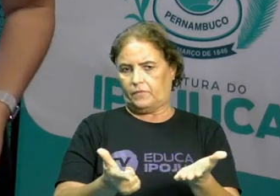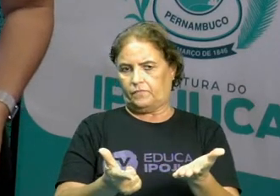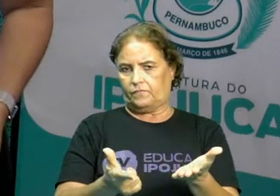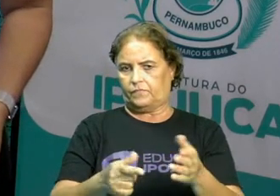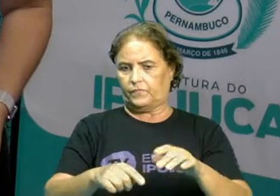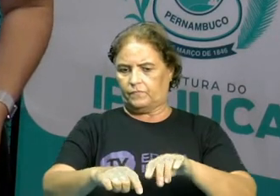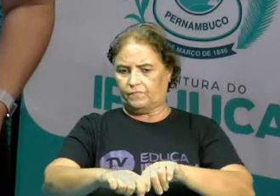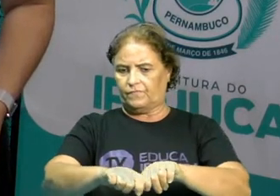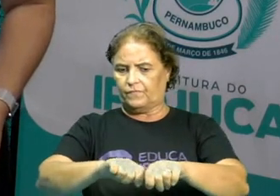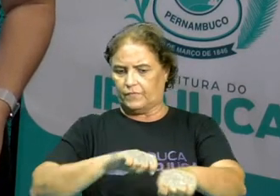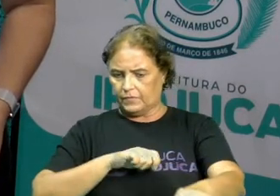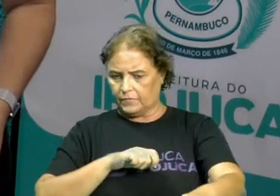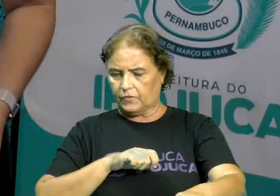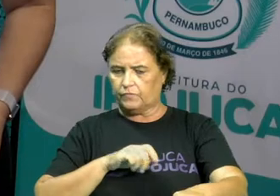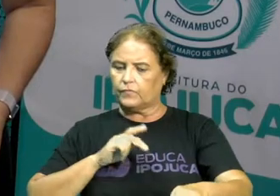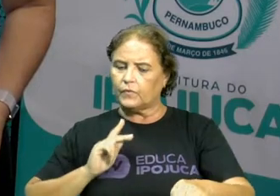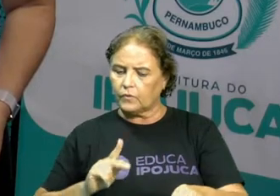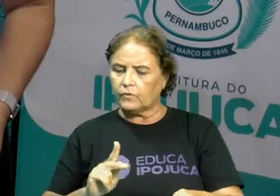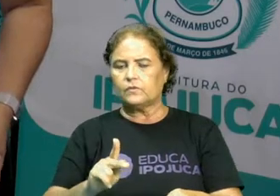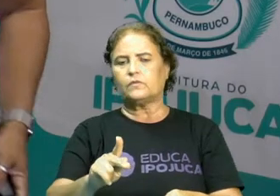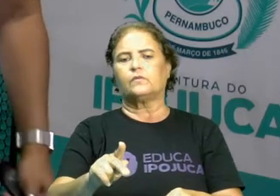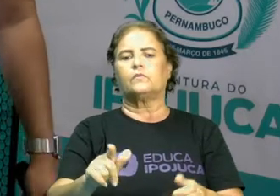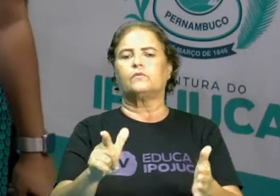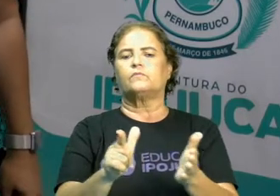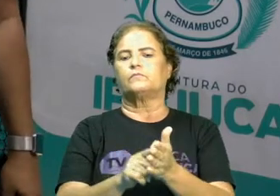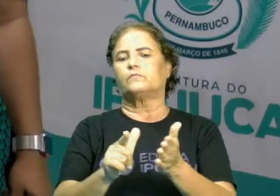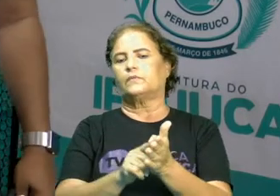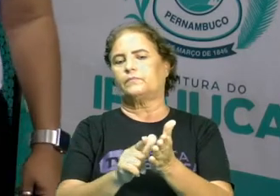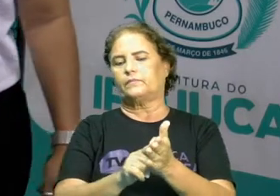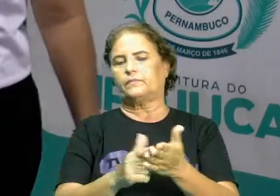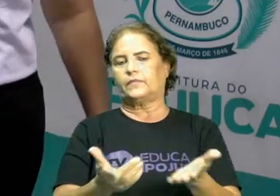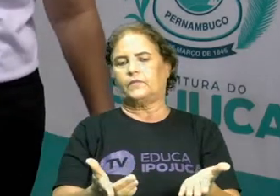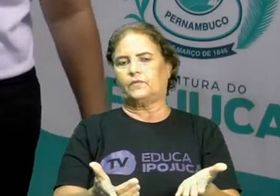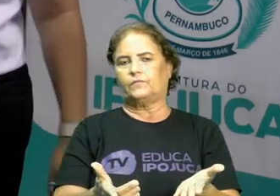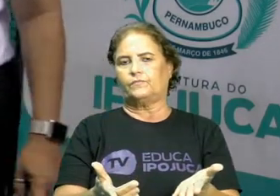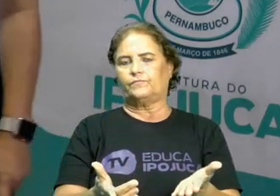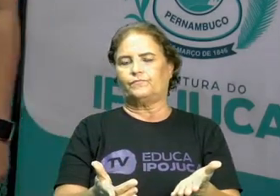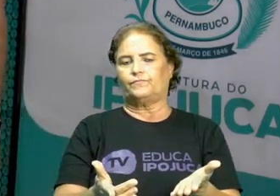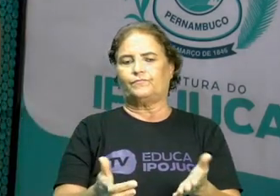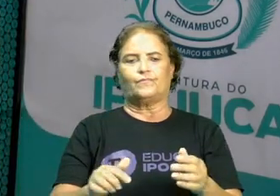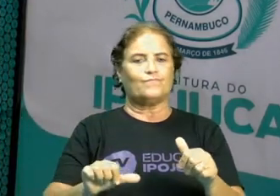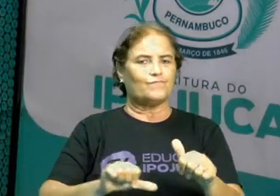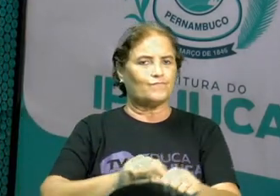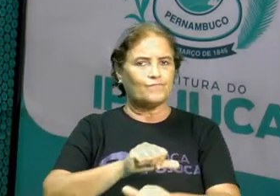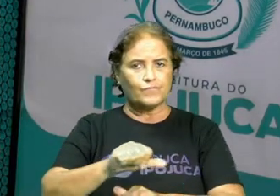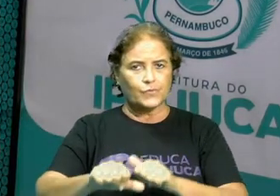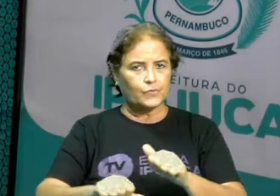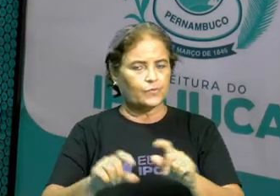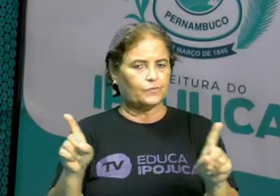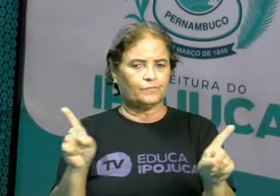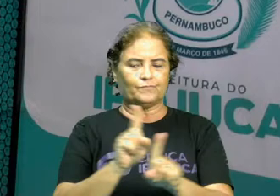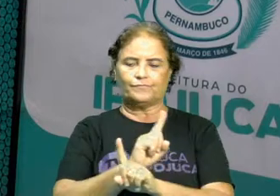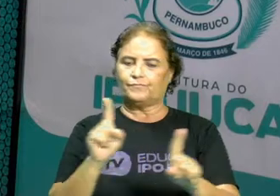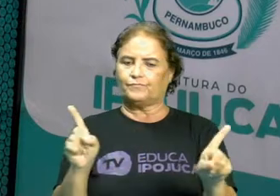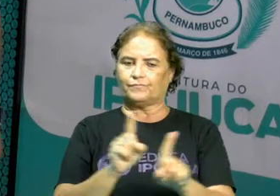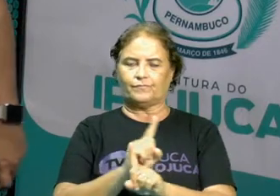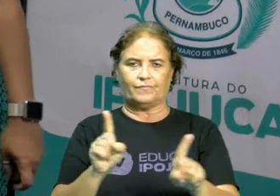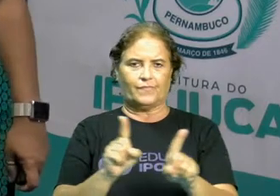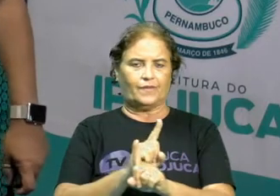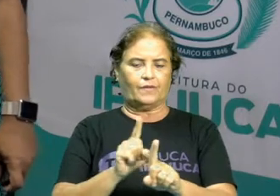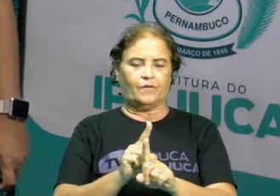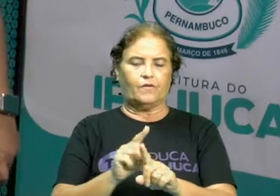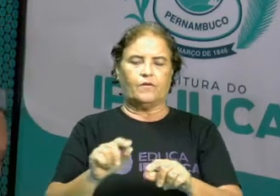que eu rasguei? Não. Então isso significa que eu tenho uma transformação física.